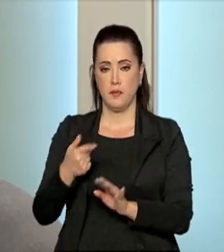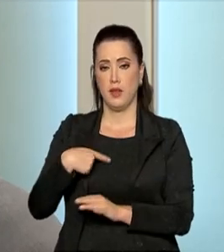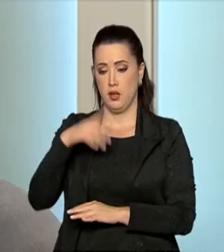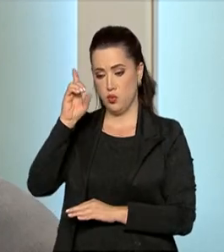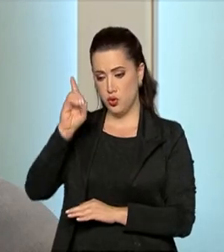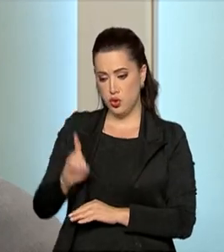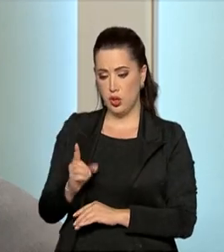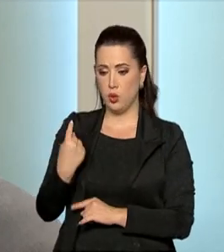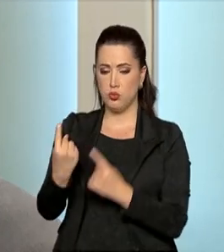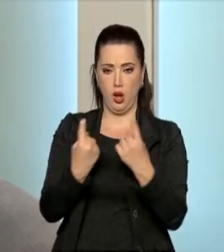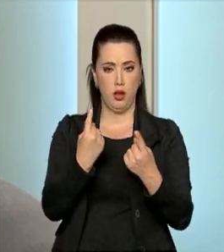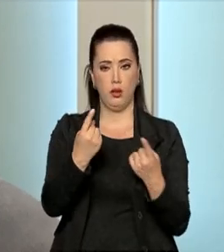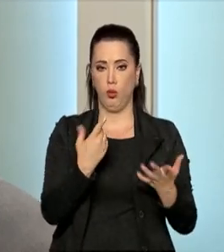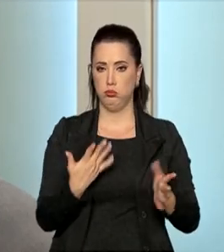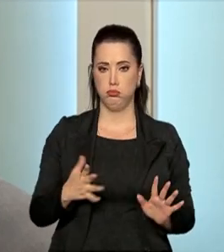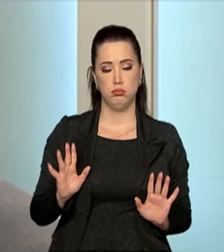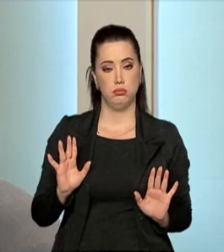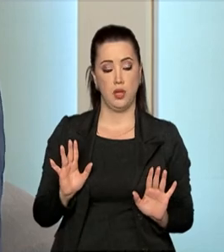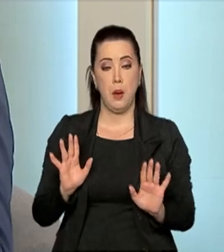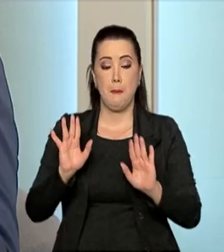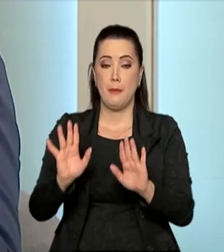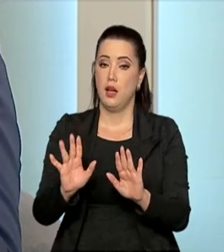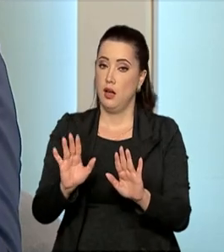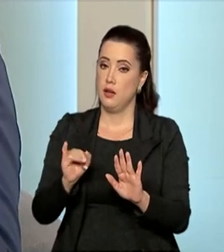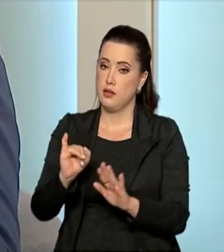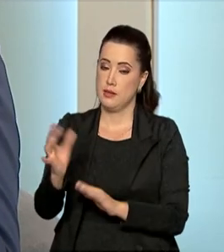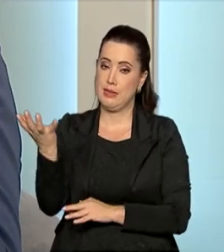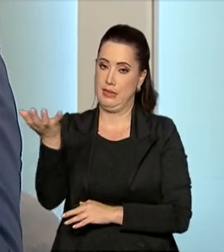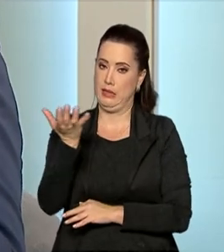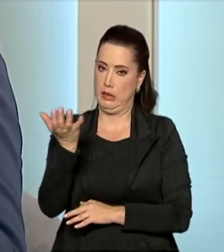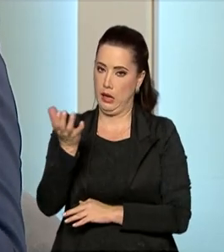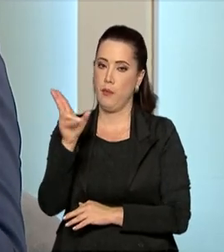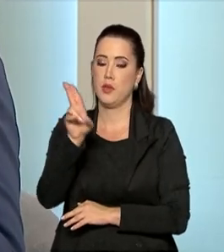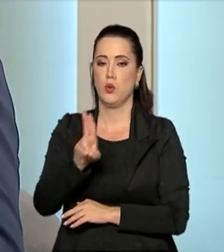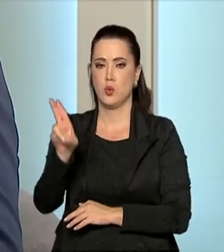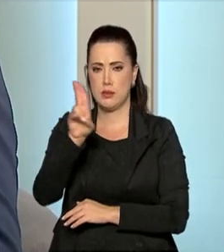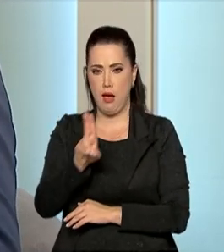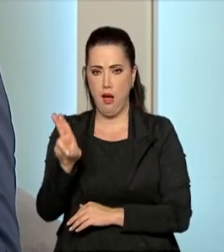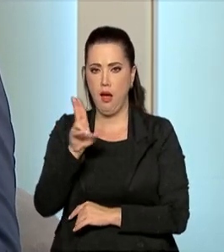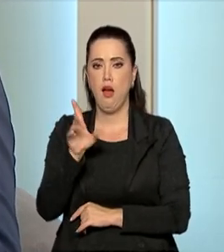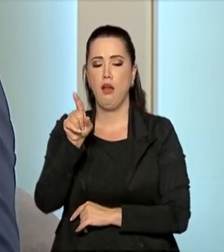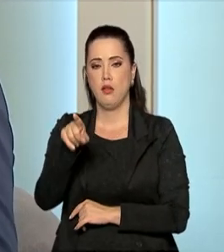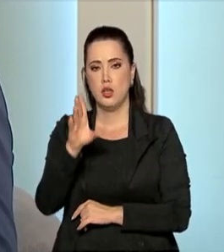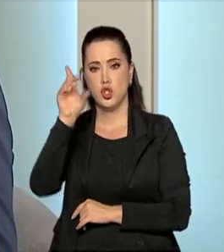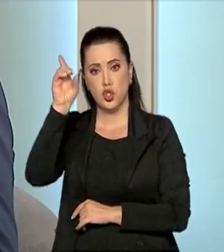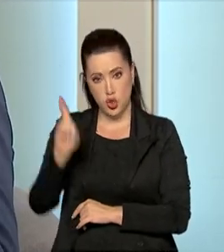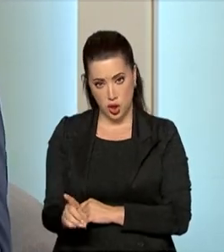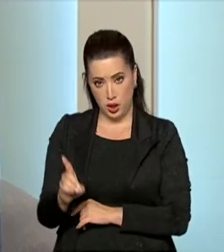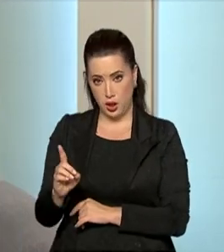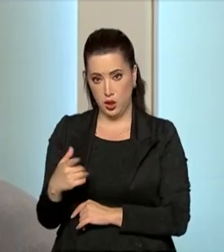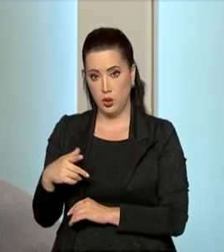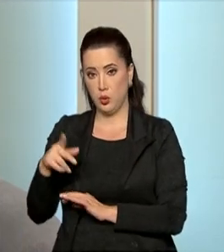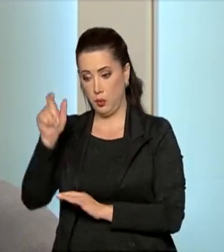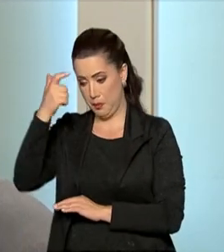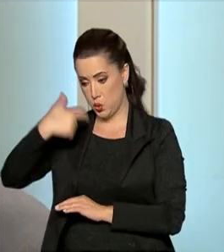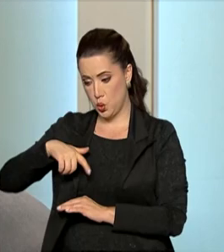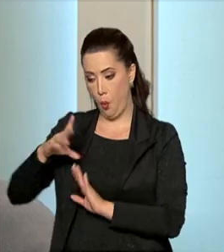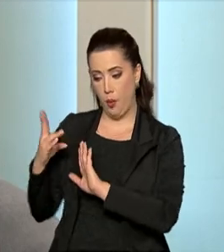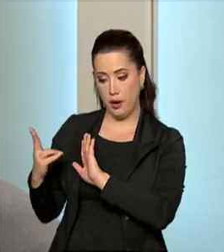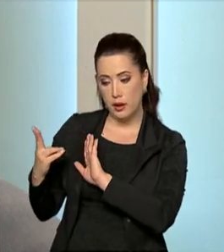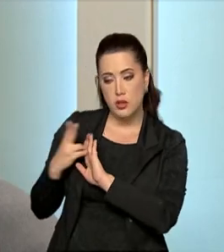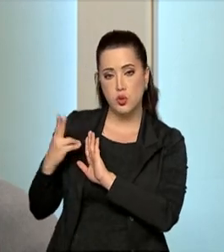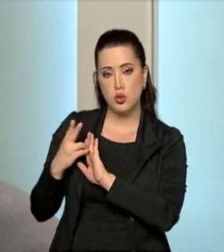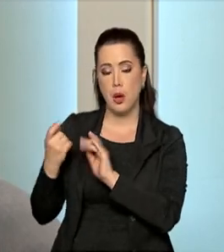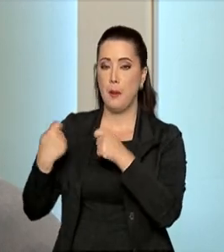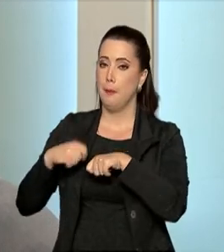direito subjetivo de cada um. Mas, quando se pretende alfeirar algum benefício governamental, há necessidade,